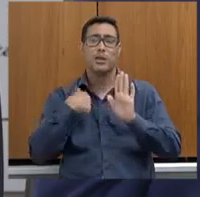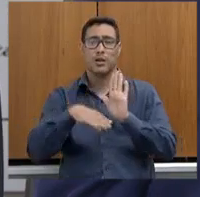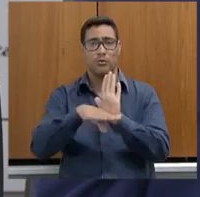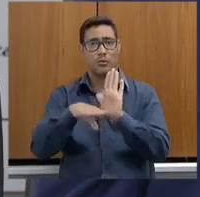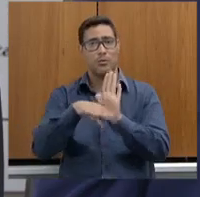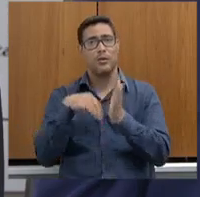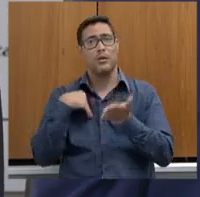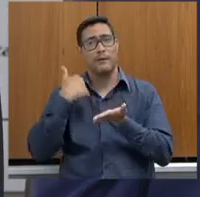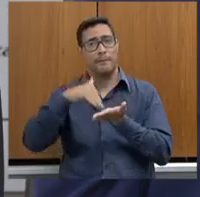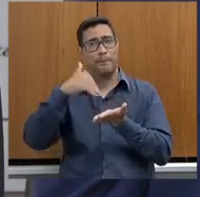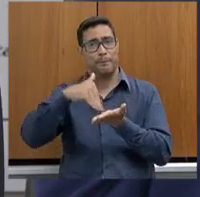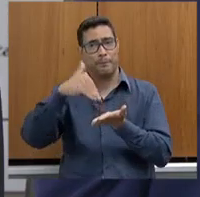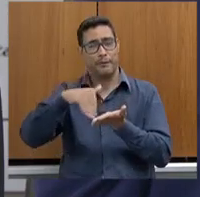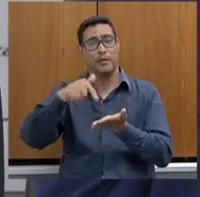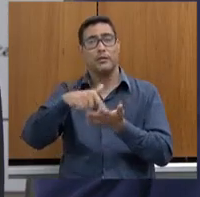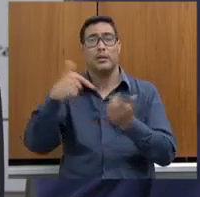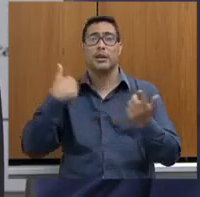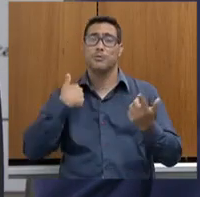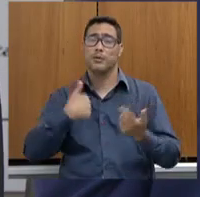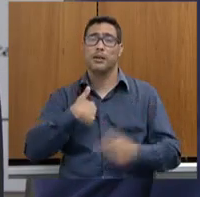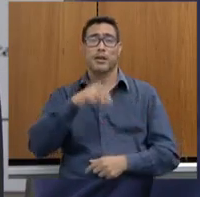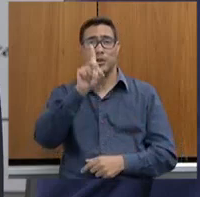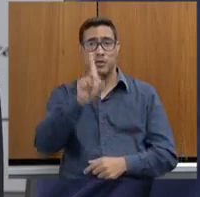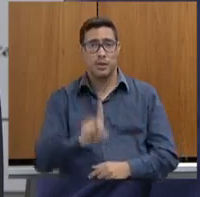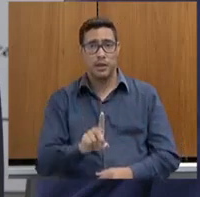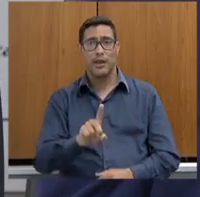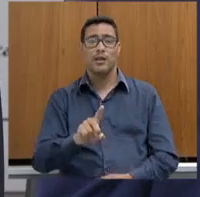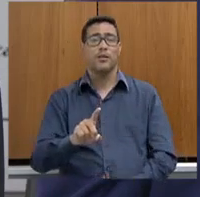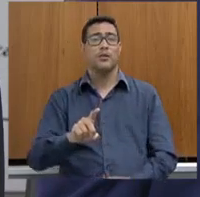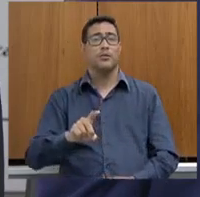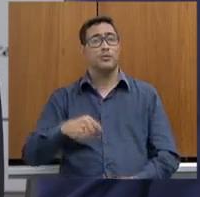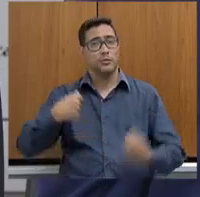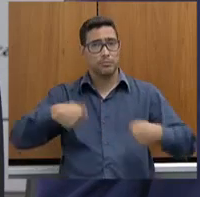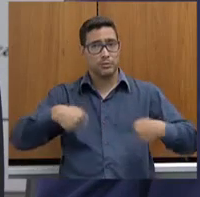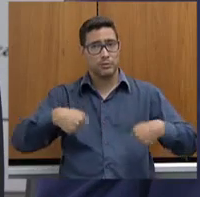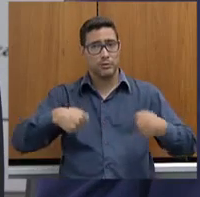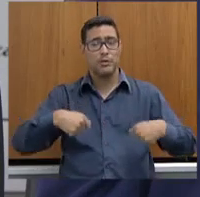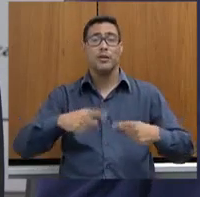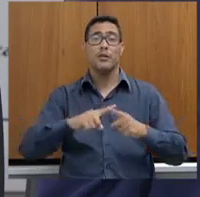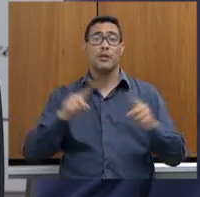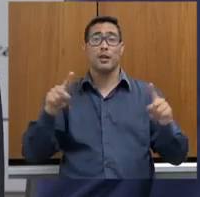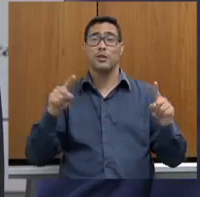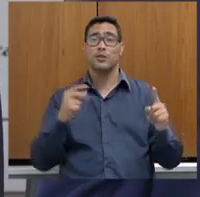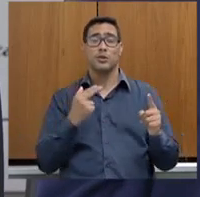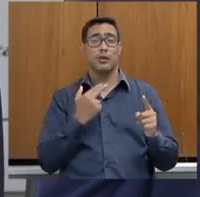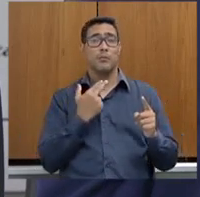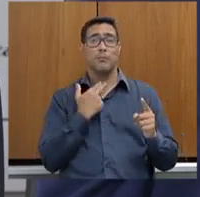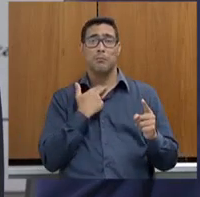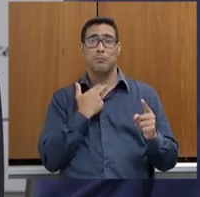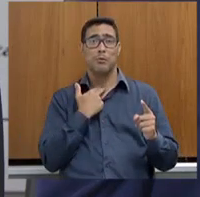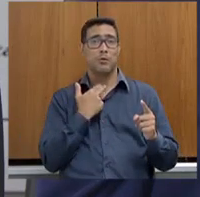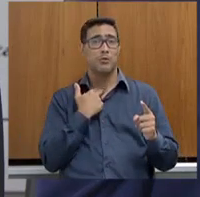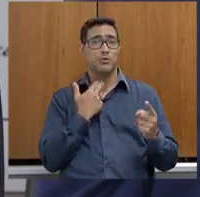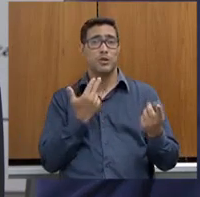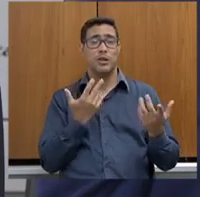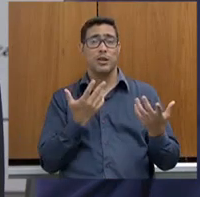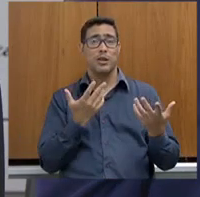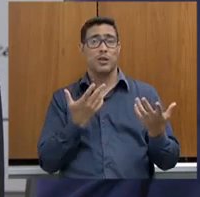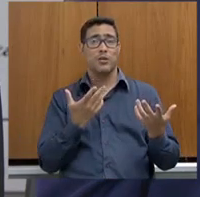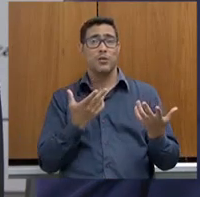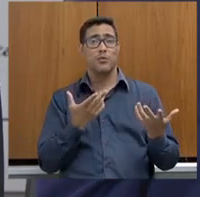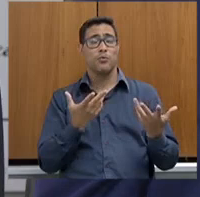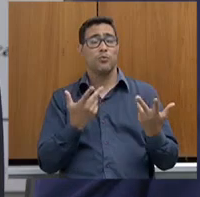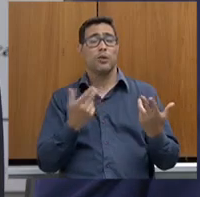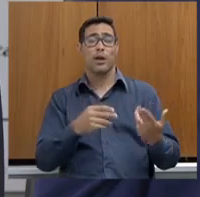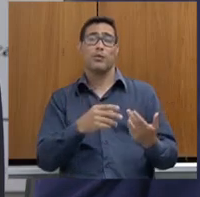precisa realmente que esse direito seja garantido, porque é fundamental, a gente não pode deixar o policial, no caso,